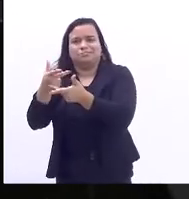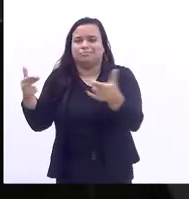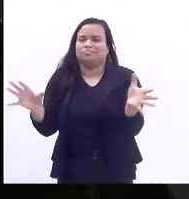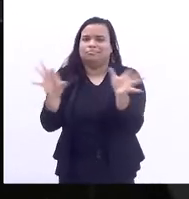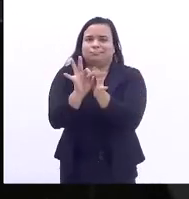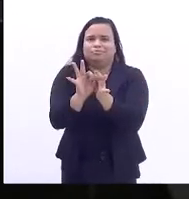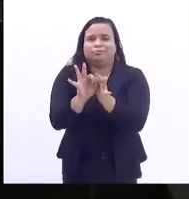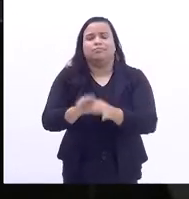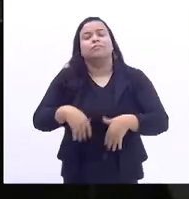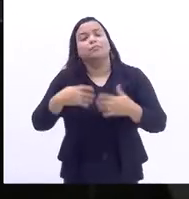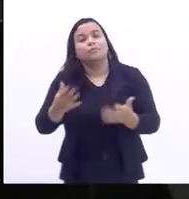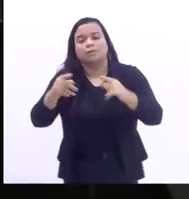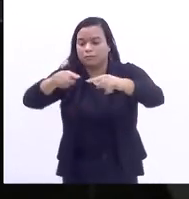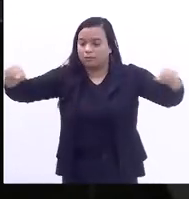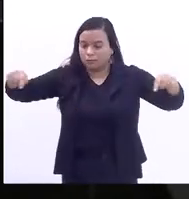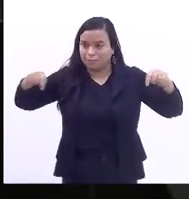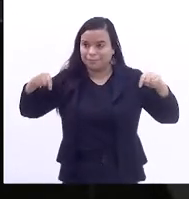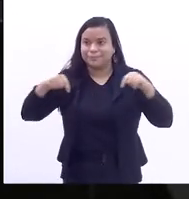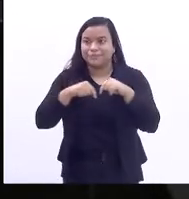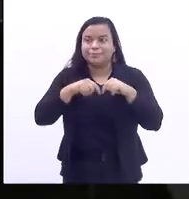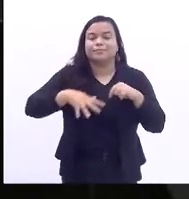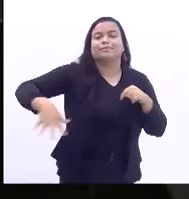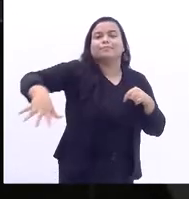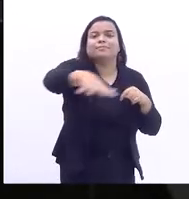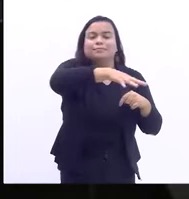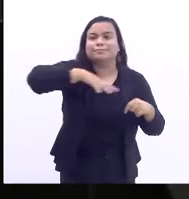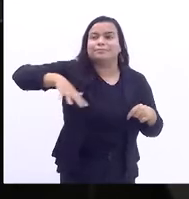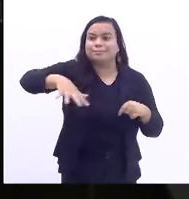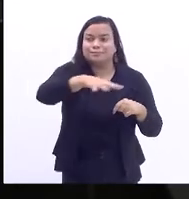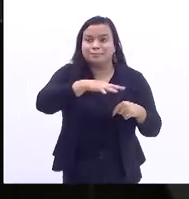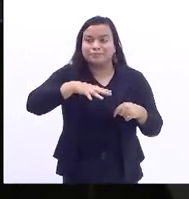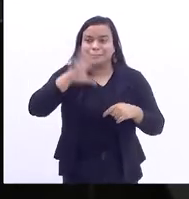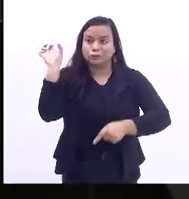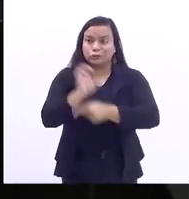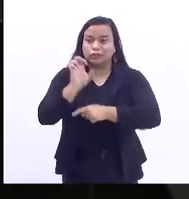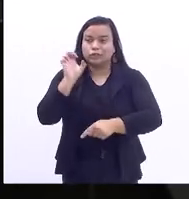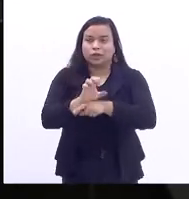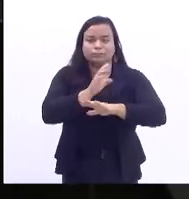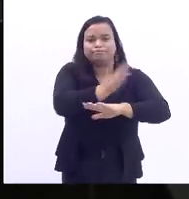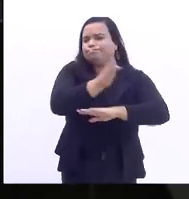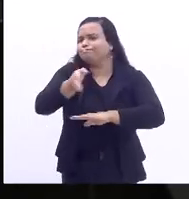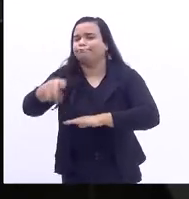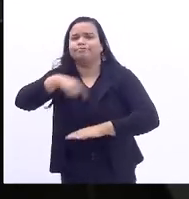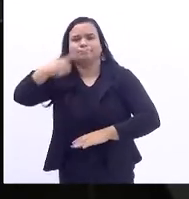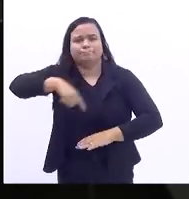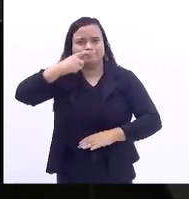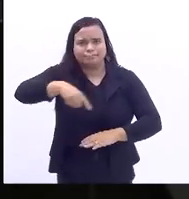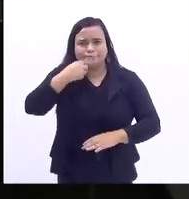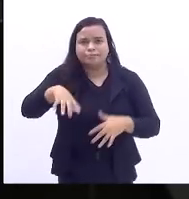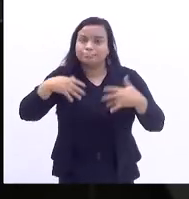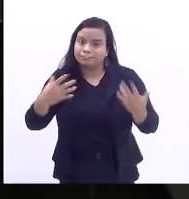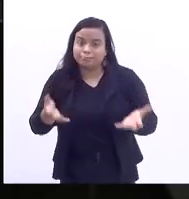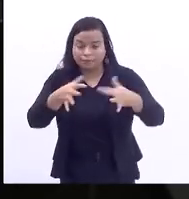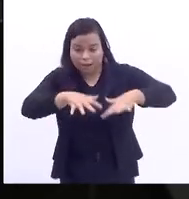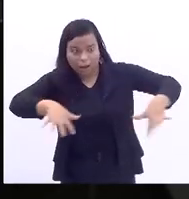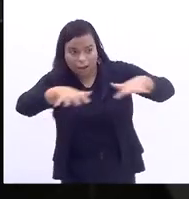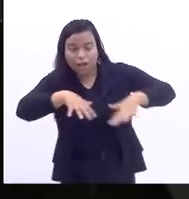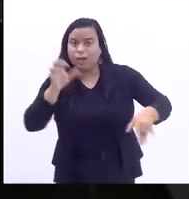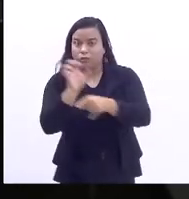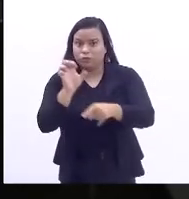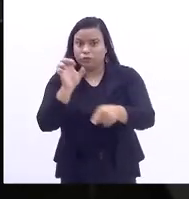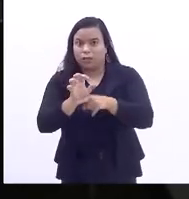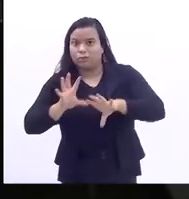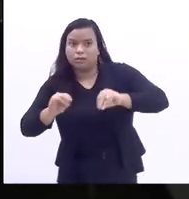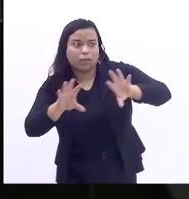Território sem estado. E território sem estado é